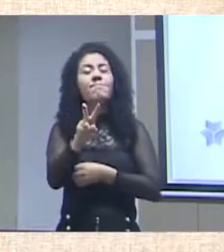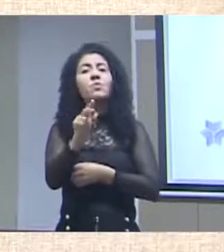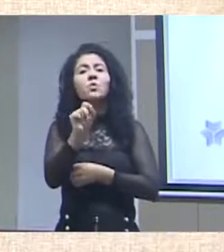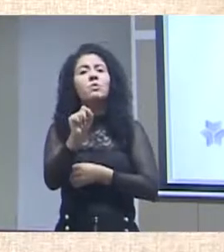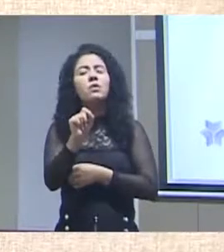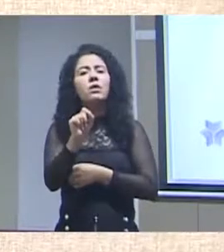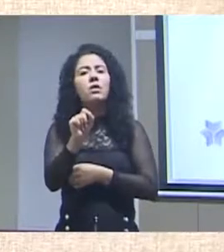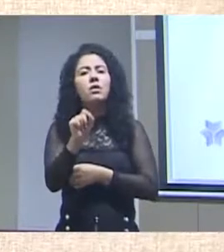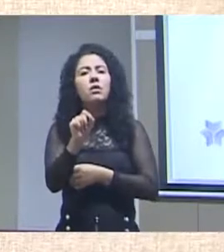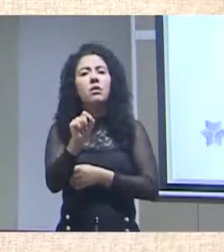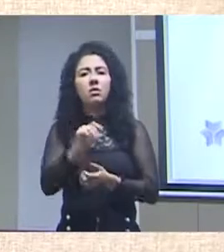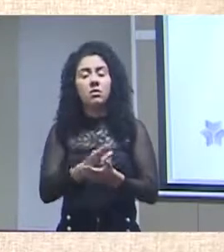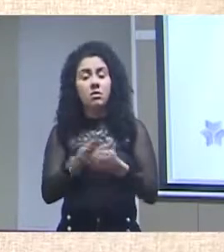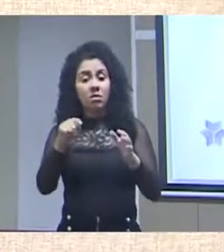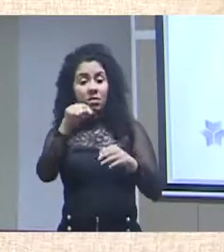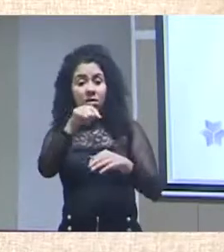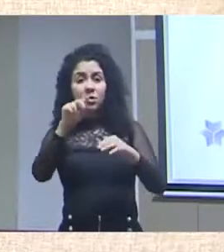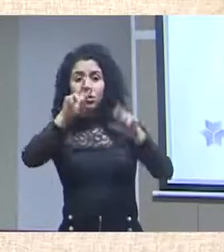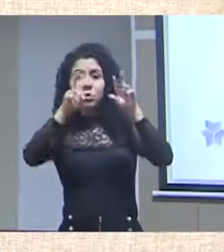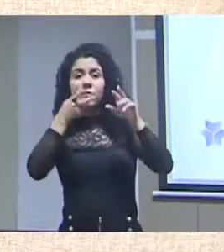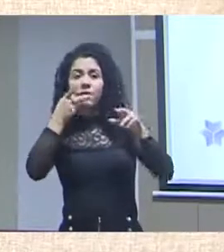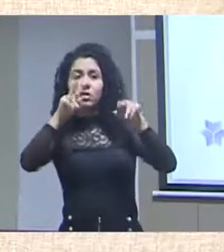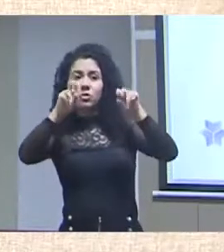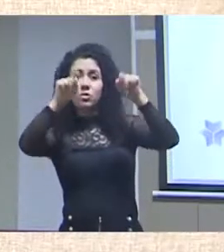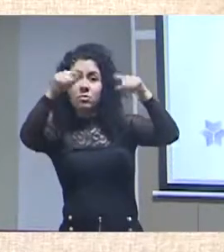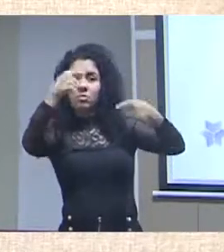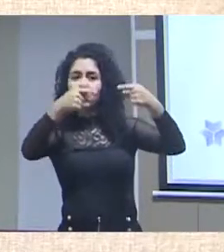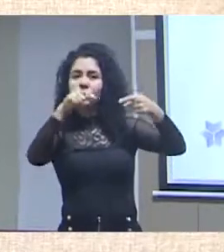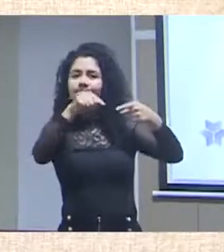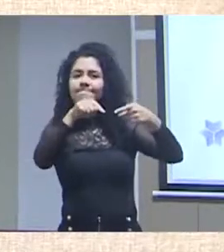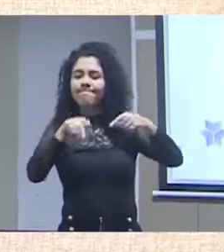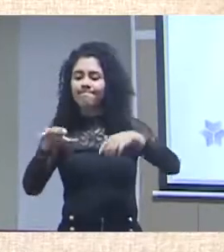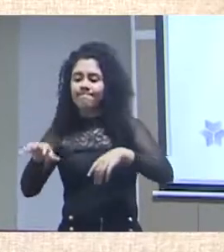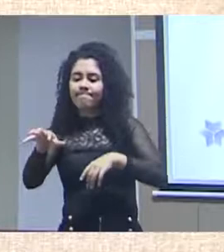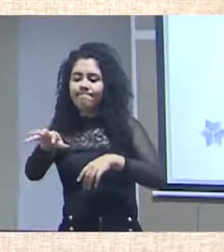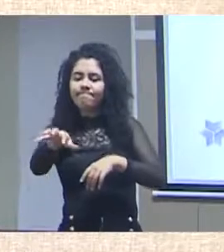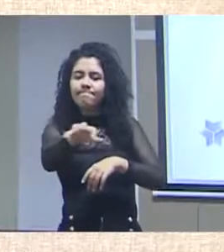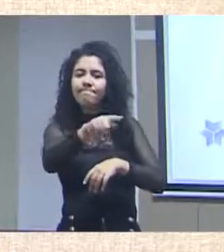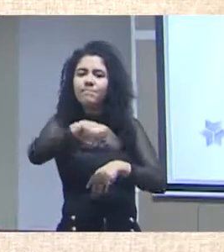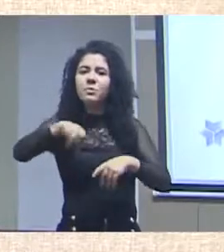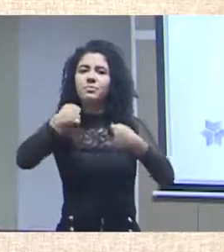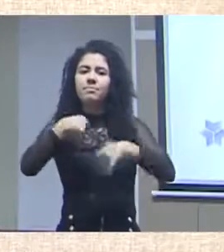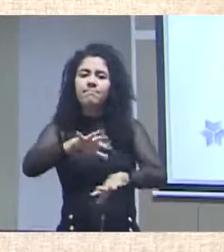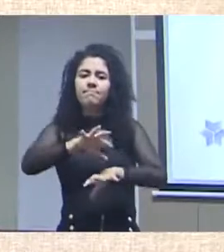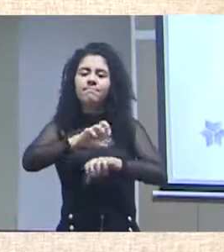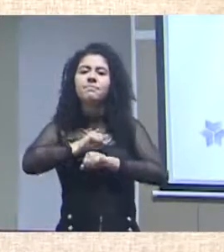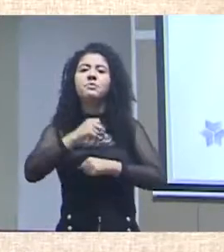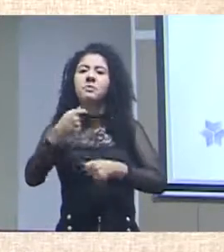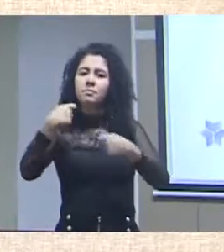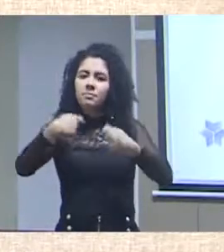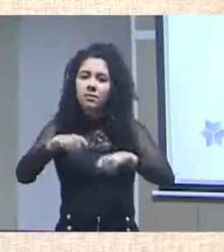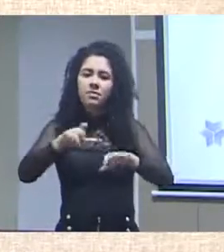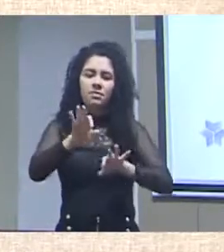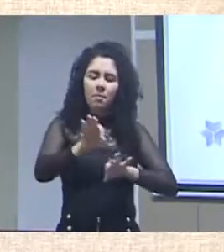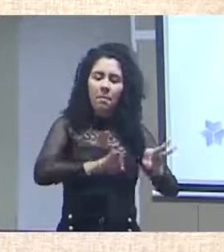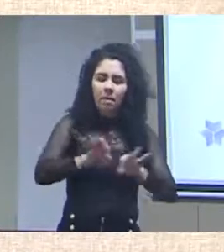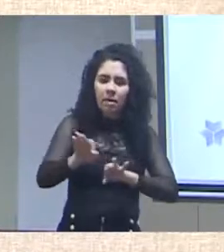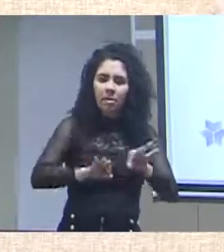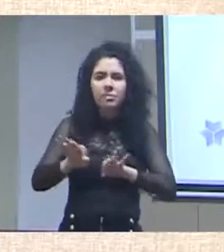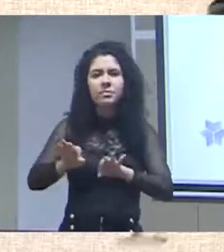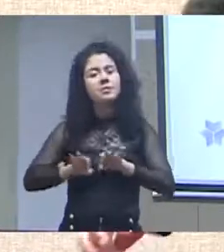aspectos dessa discussão essas instituições devem absorver, devem promover, devem se